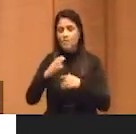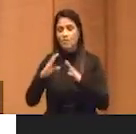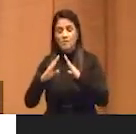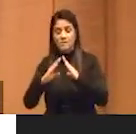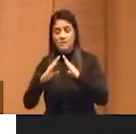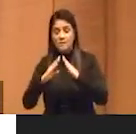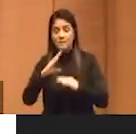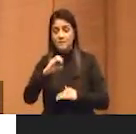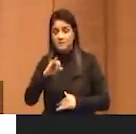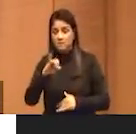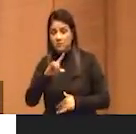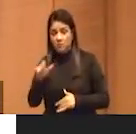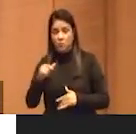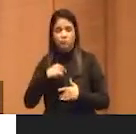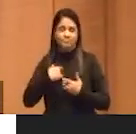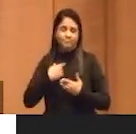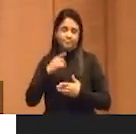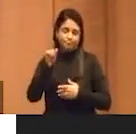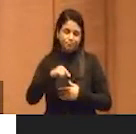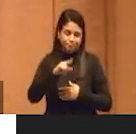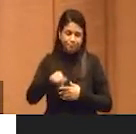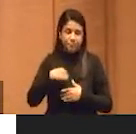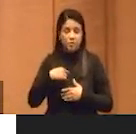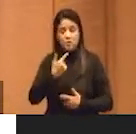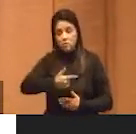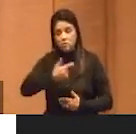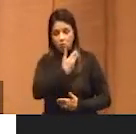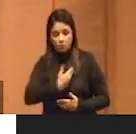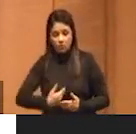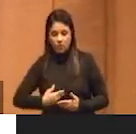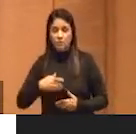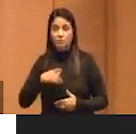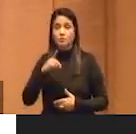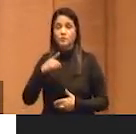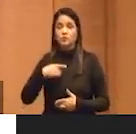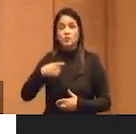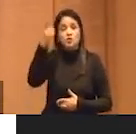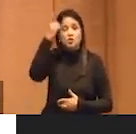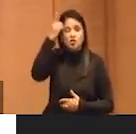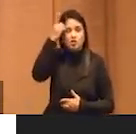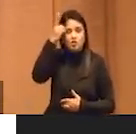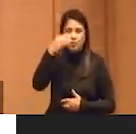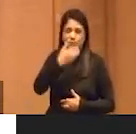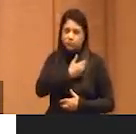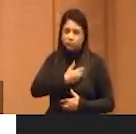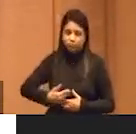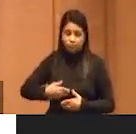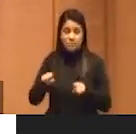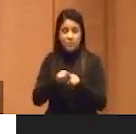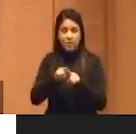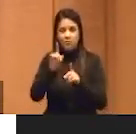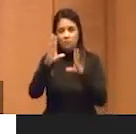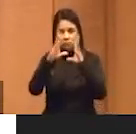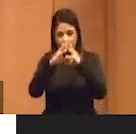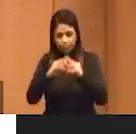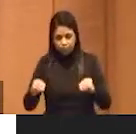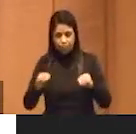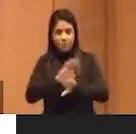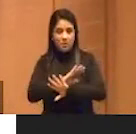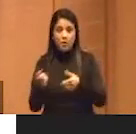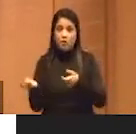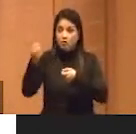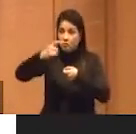morreu, foi para o segundo governo, foi para o governo Dilma e desapareceu mesmo, total, e agora, de novo, não é